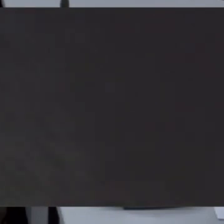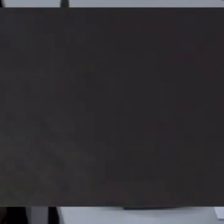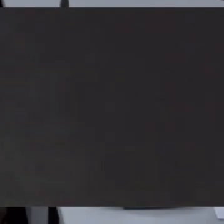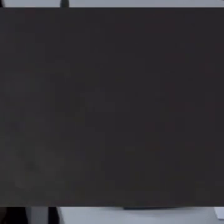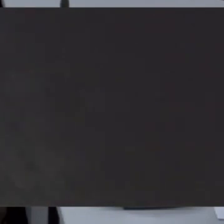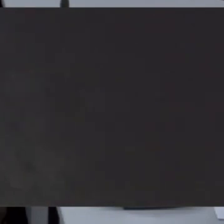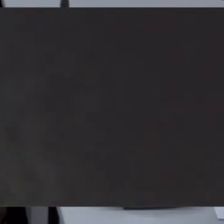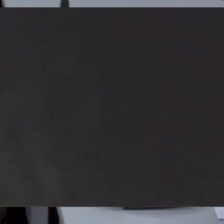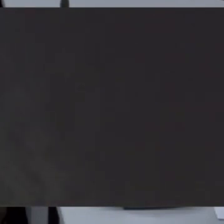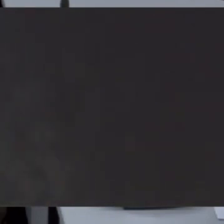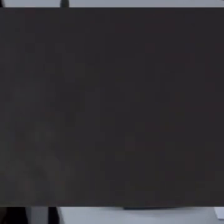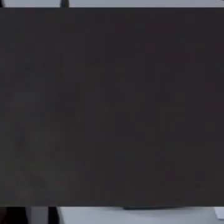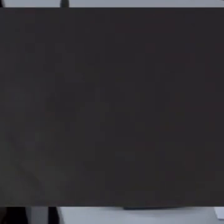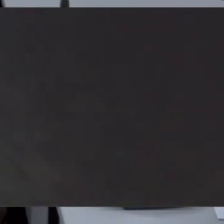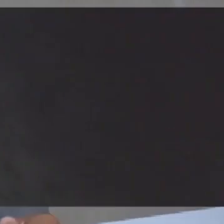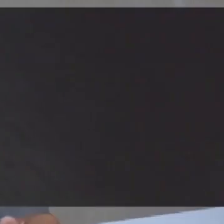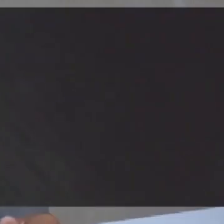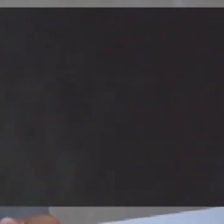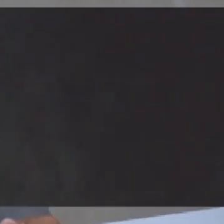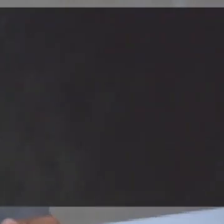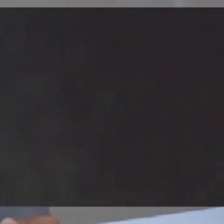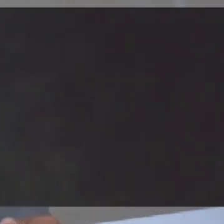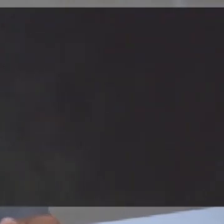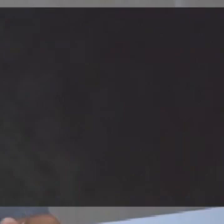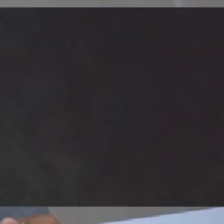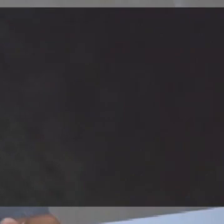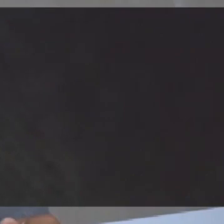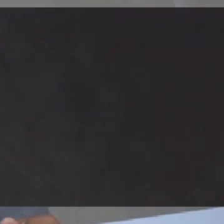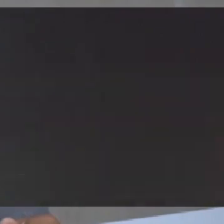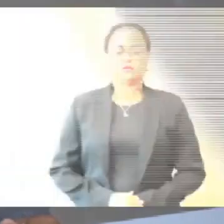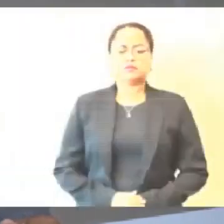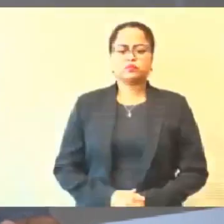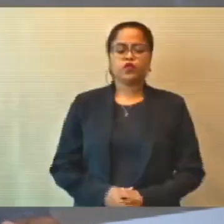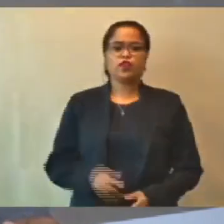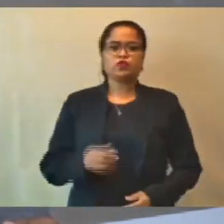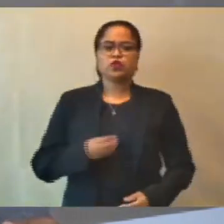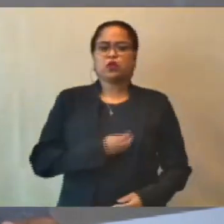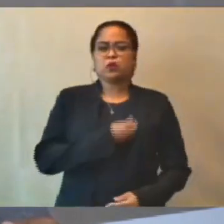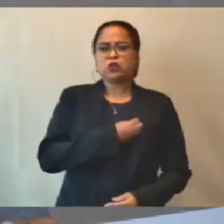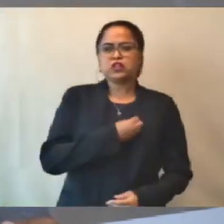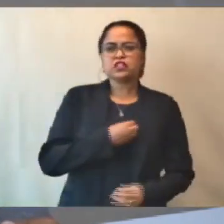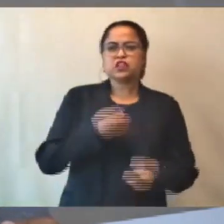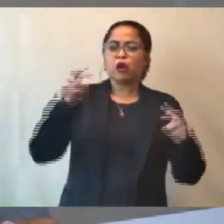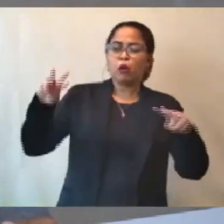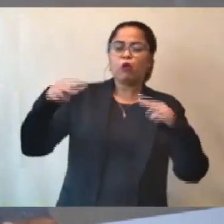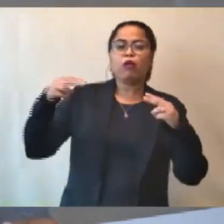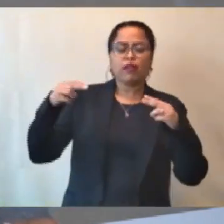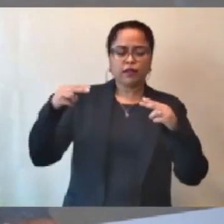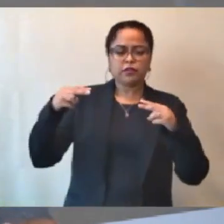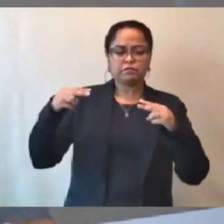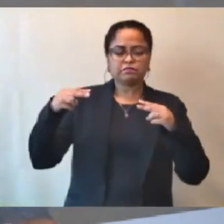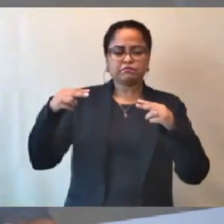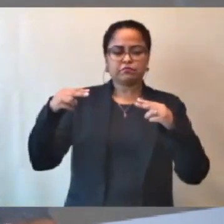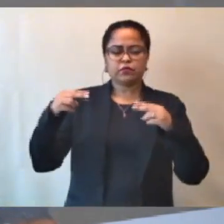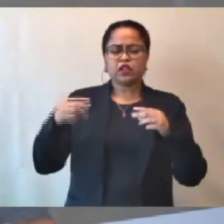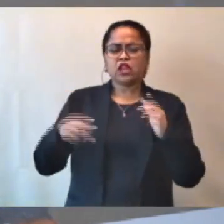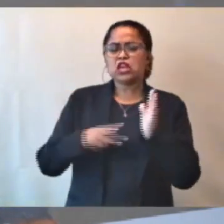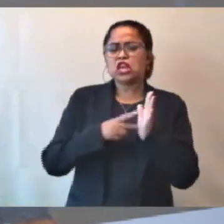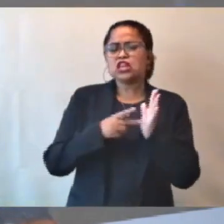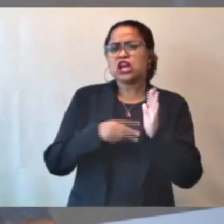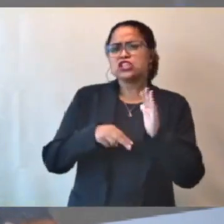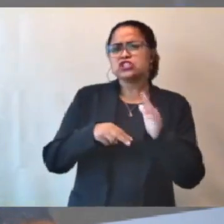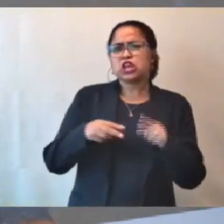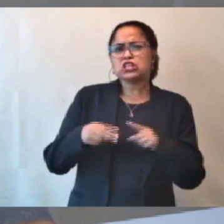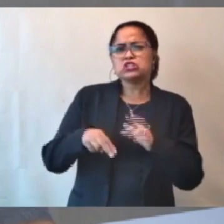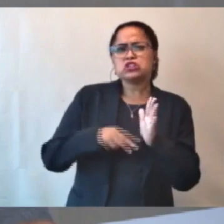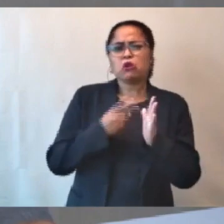prefeitura, ele tem duas opções, ou ele pode estar presencial ou ele pode estar online. Vamos colocar a segunda opção, ele pode mandar um